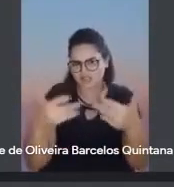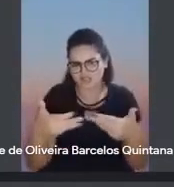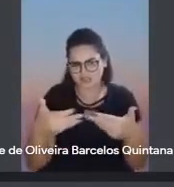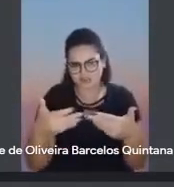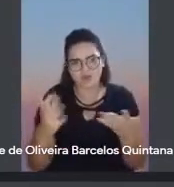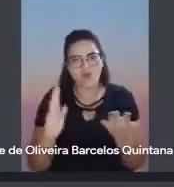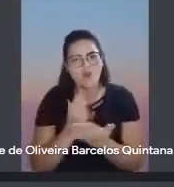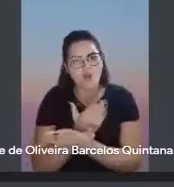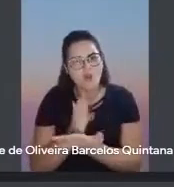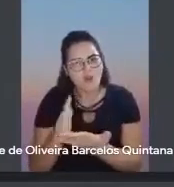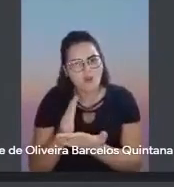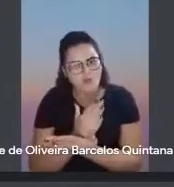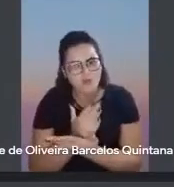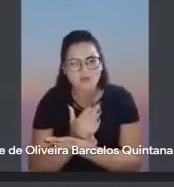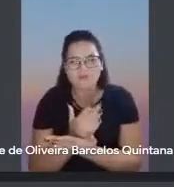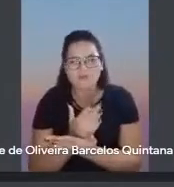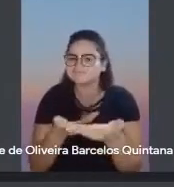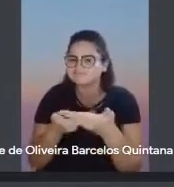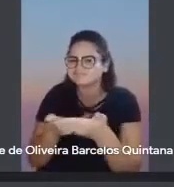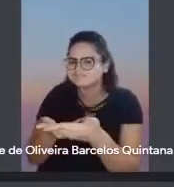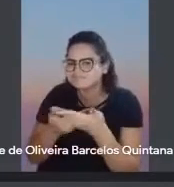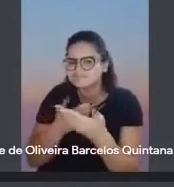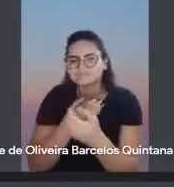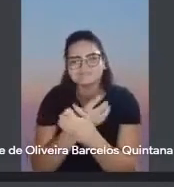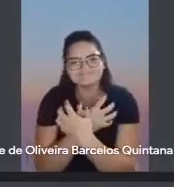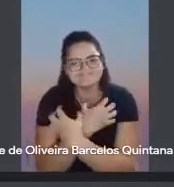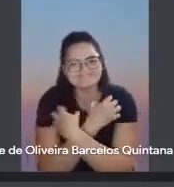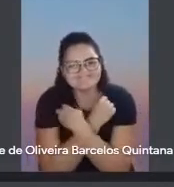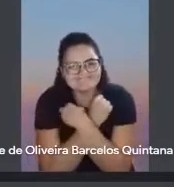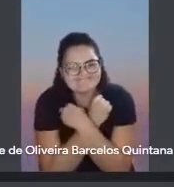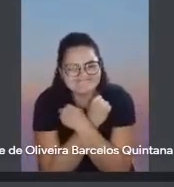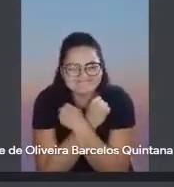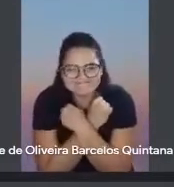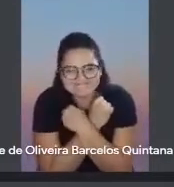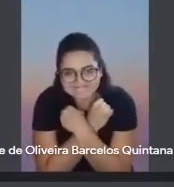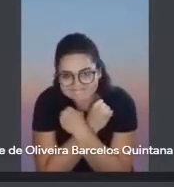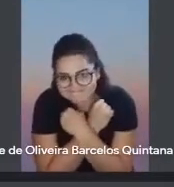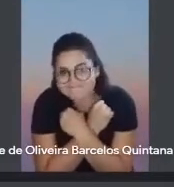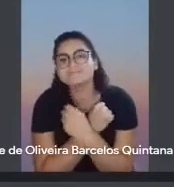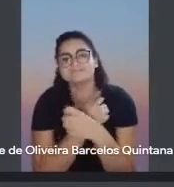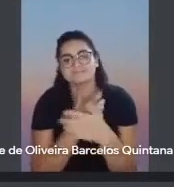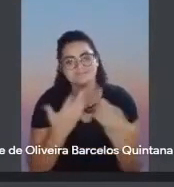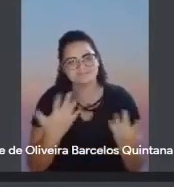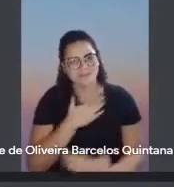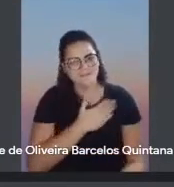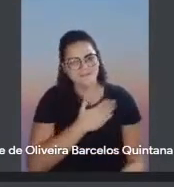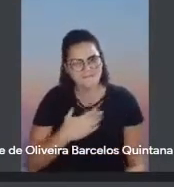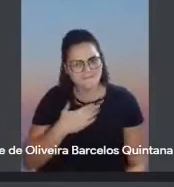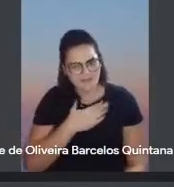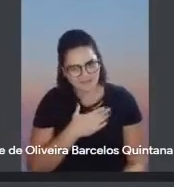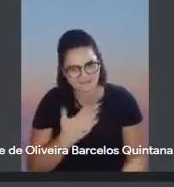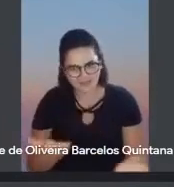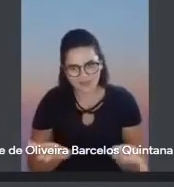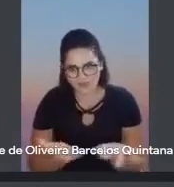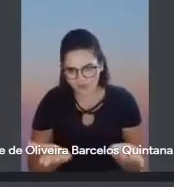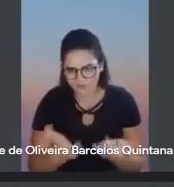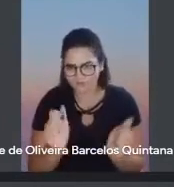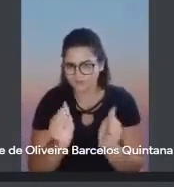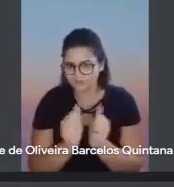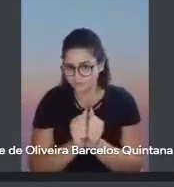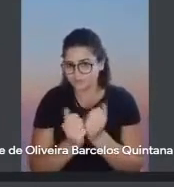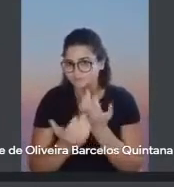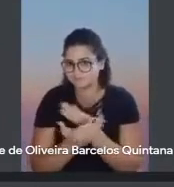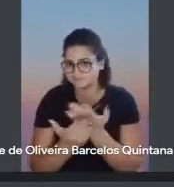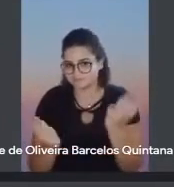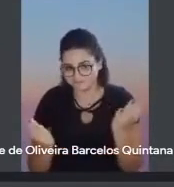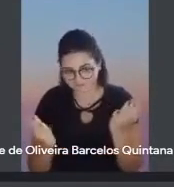Regina e Noilton, sejam muito bem-vindos. Sejam abraçadíssimos, tá? É sempre um prazer, assim, estar com vocês aqui nas